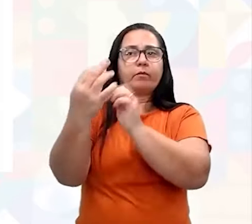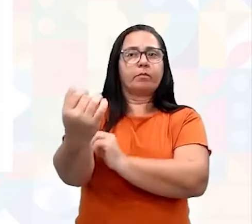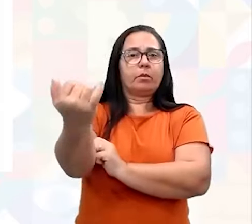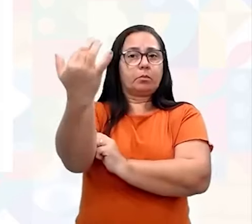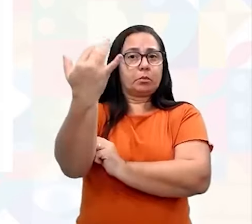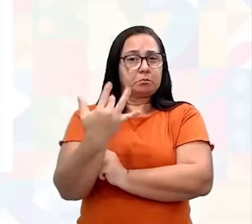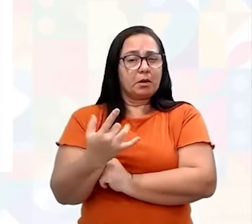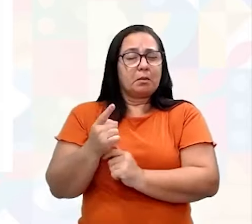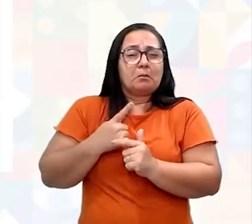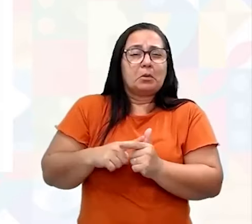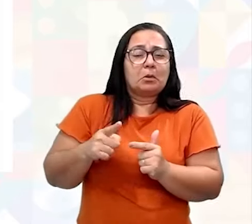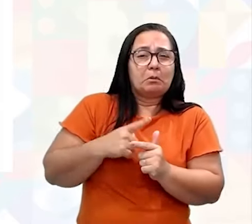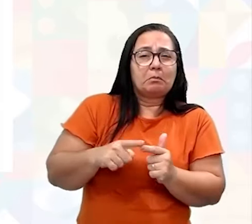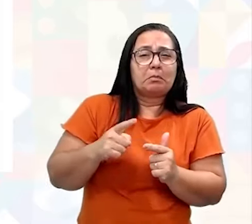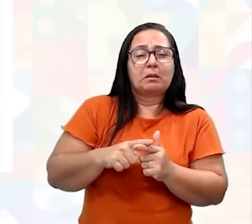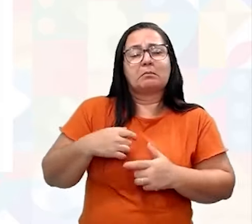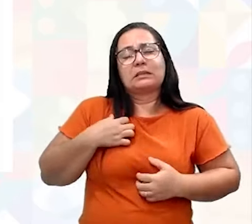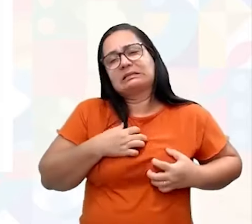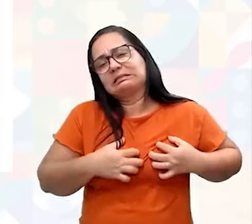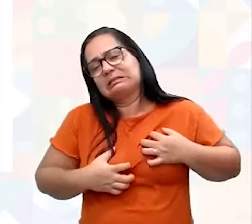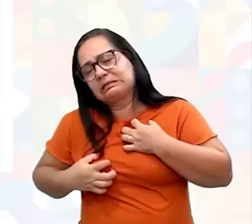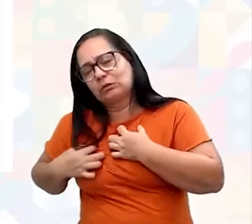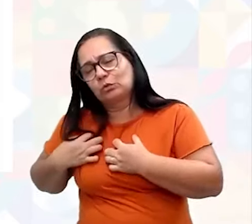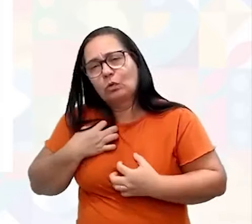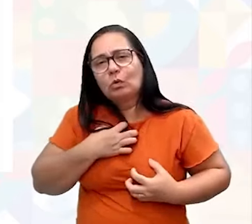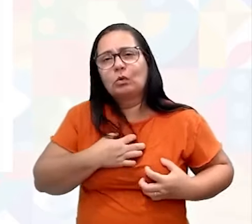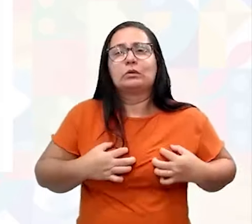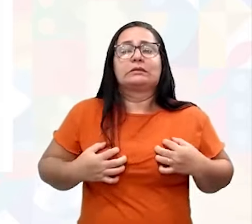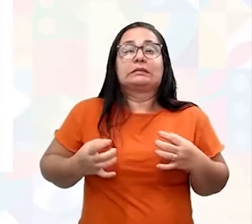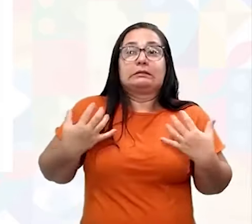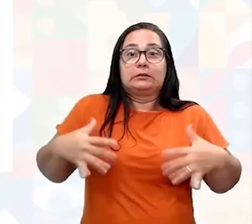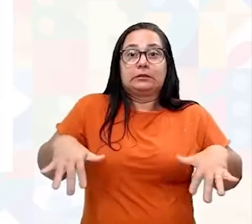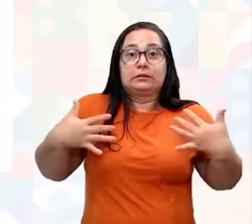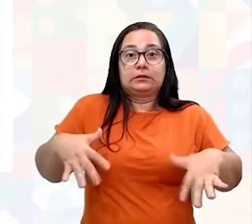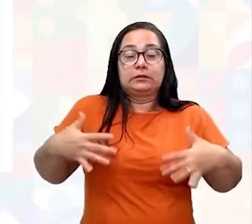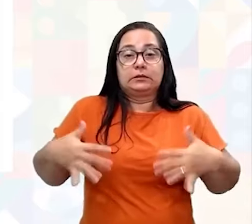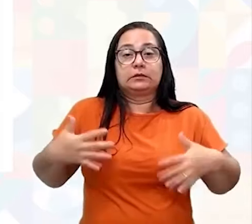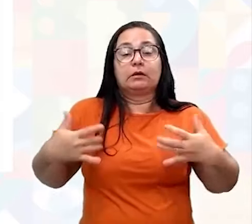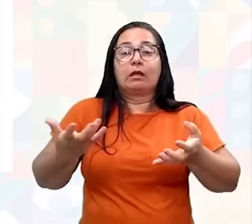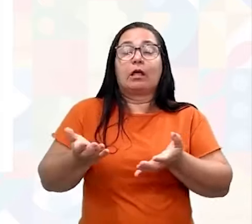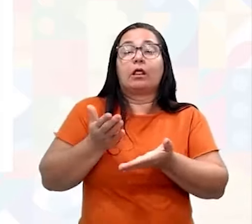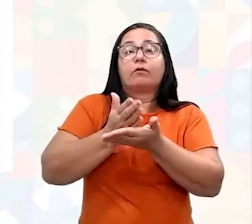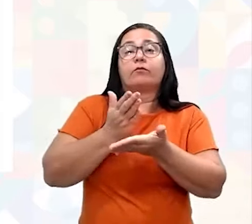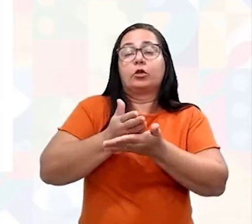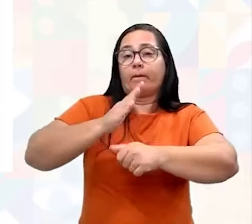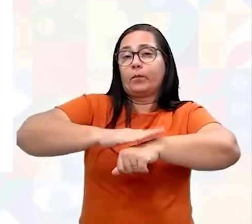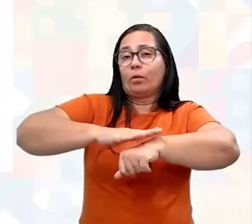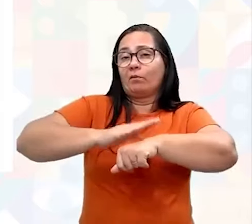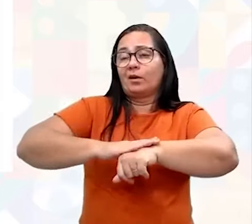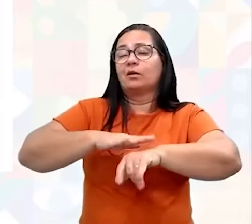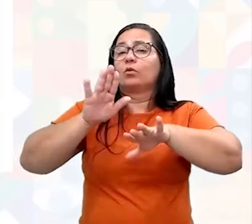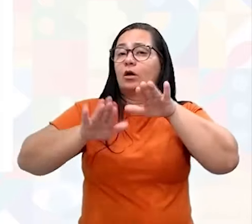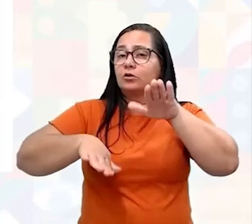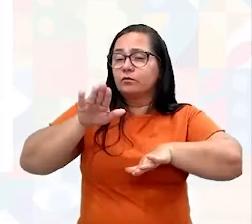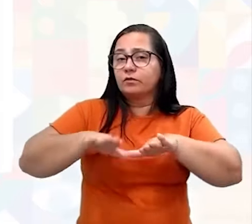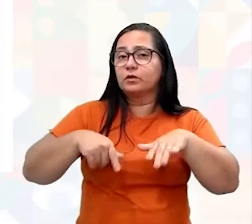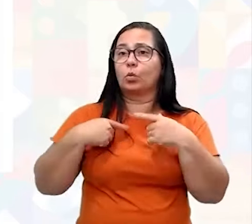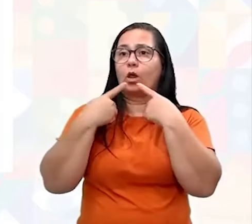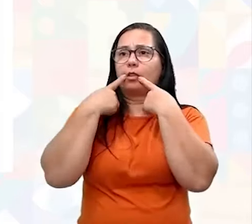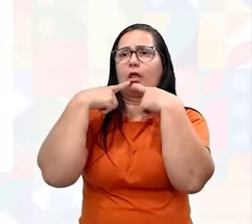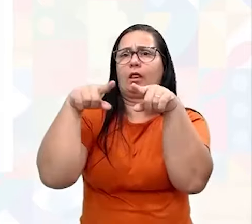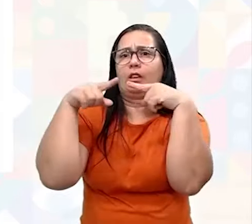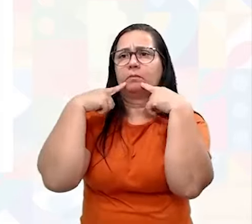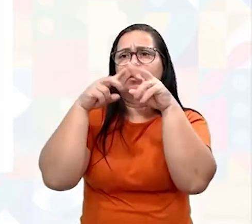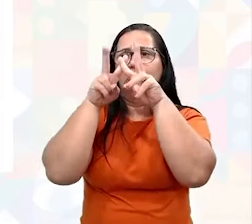perturbada, que chega ansiosa, que chega aflita, que quer dividir aquele momento. Às vezes você quer até fazer uma reclamação